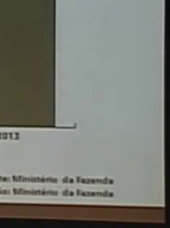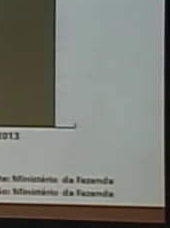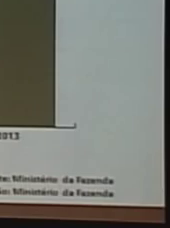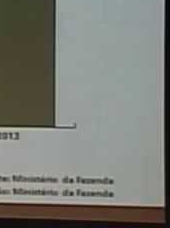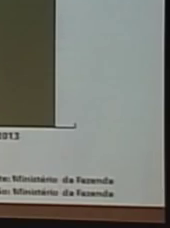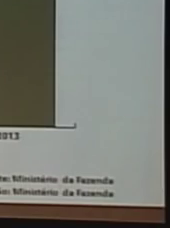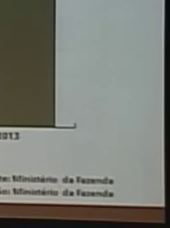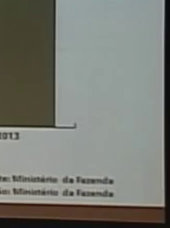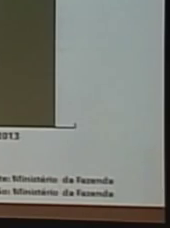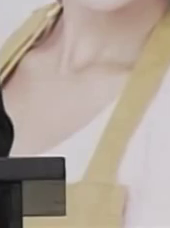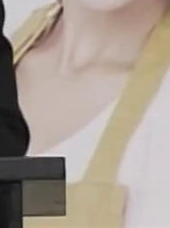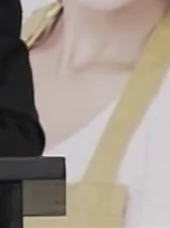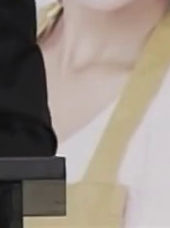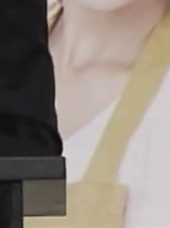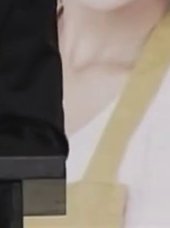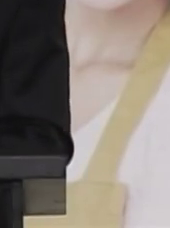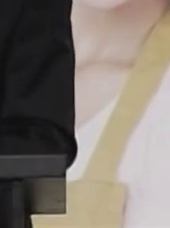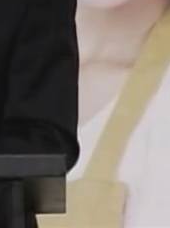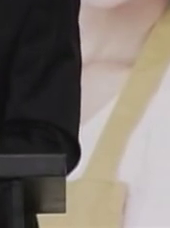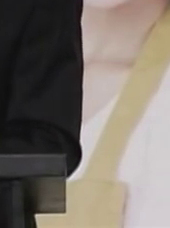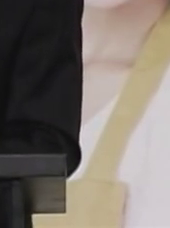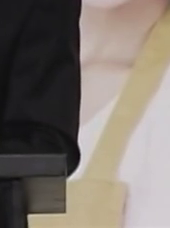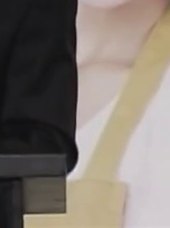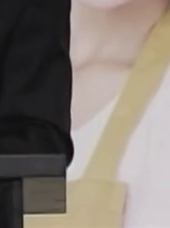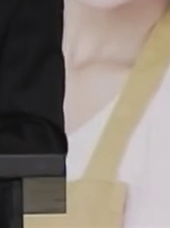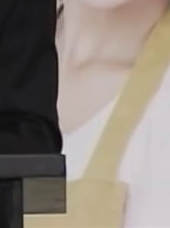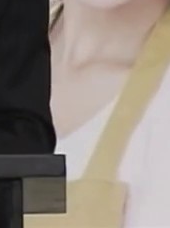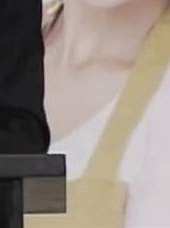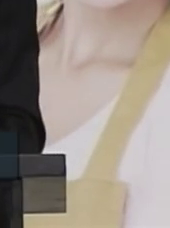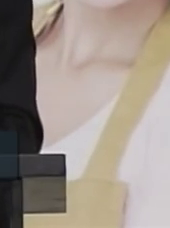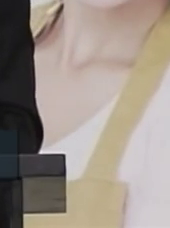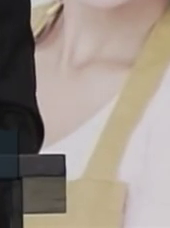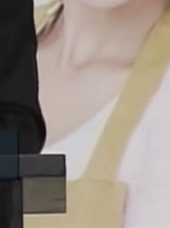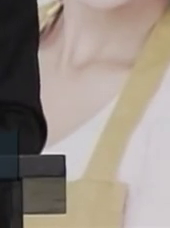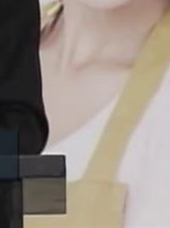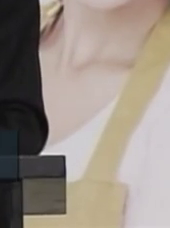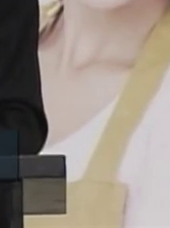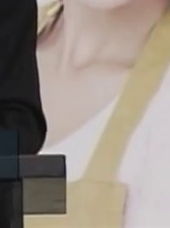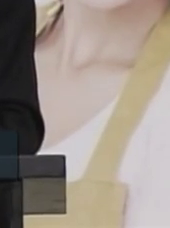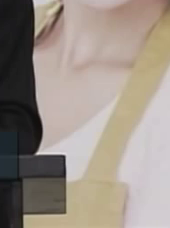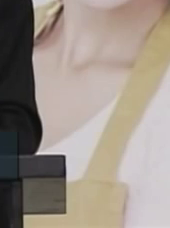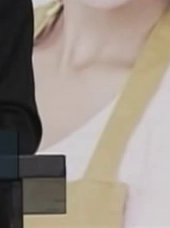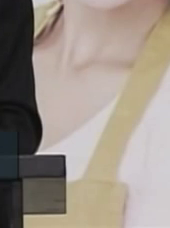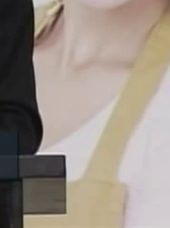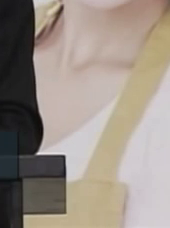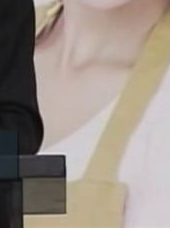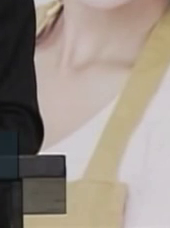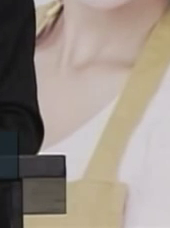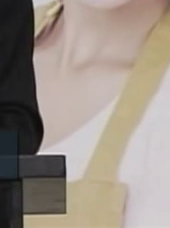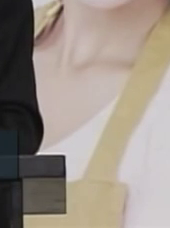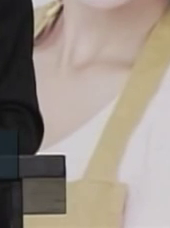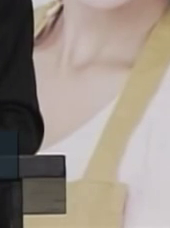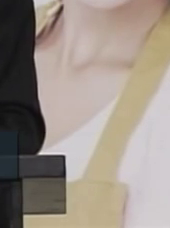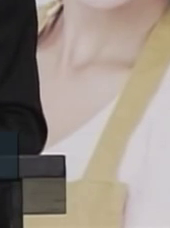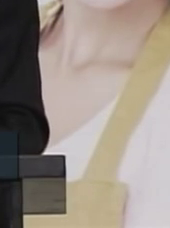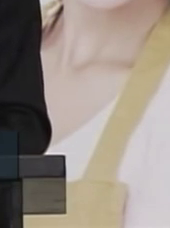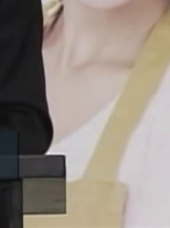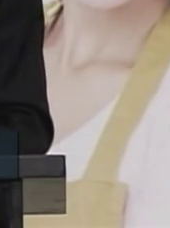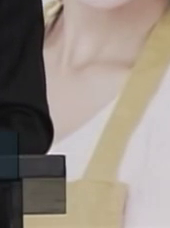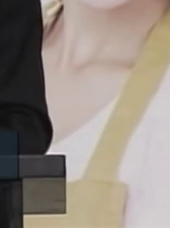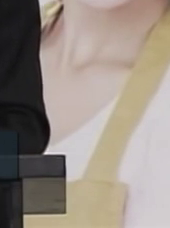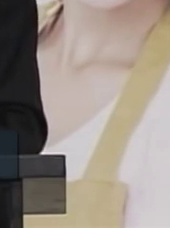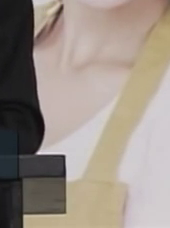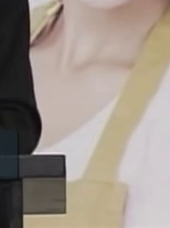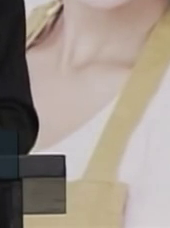Tesouro vai pagar a diferença do custo. E também, um custo alto, é o custo de monitoramento,